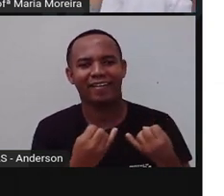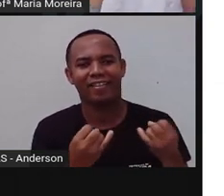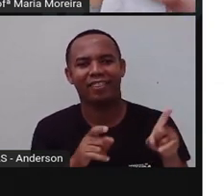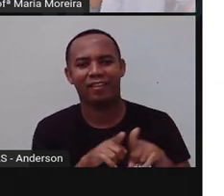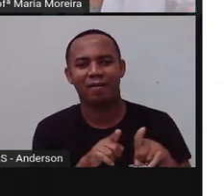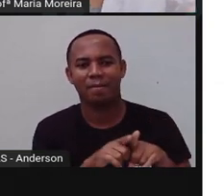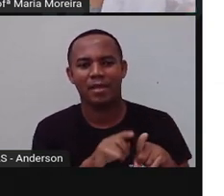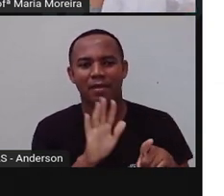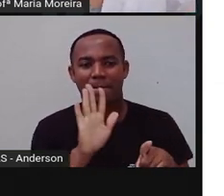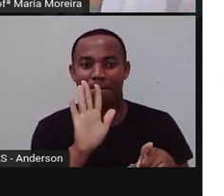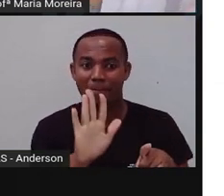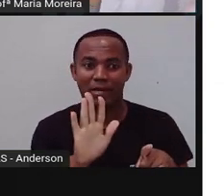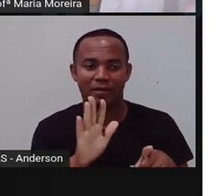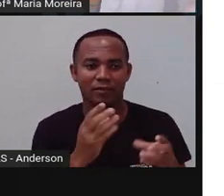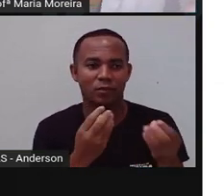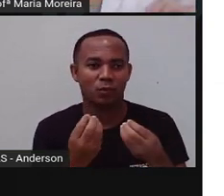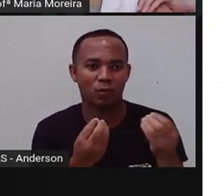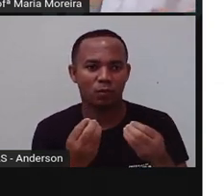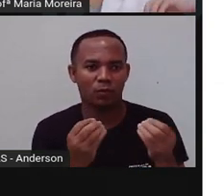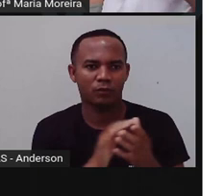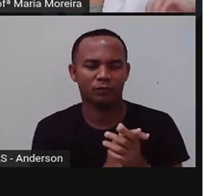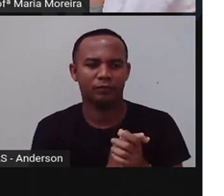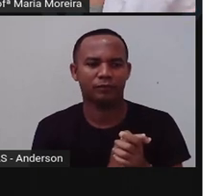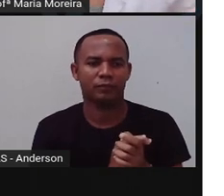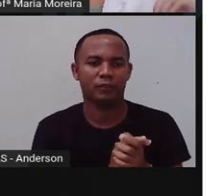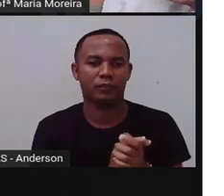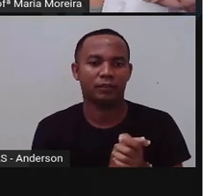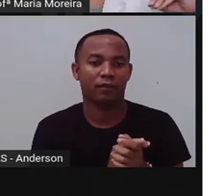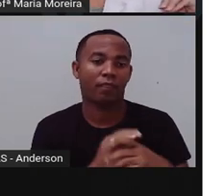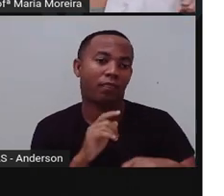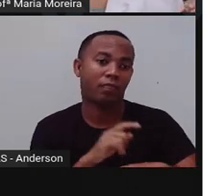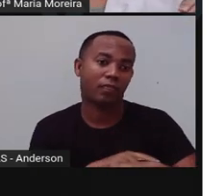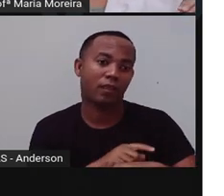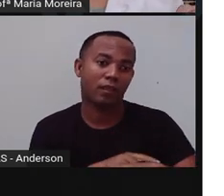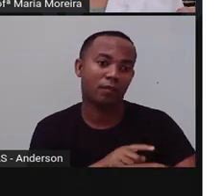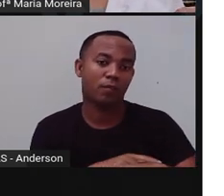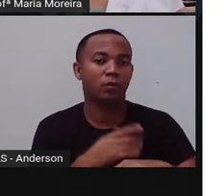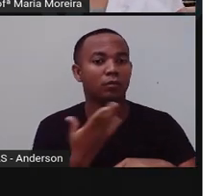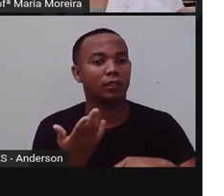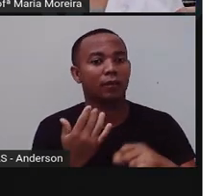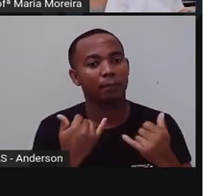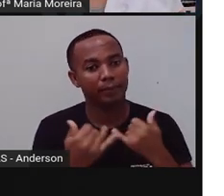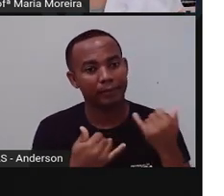Lembra da semana do tempo? Pois é. Que existe tempo para tudo.